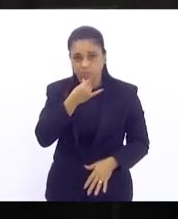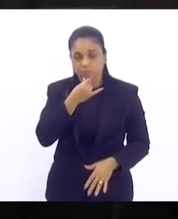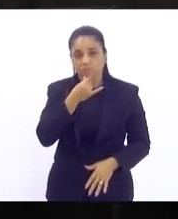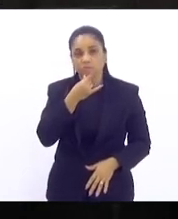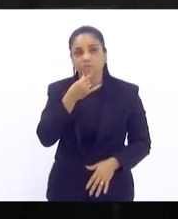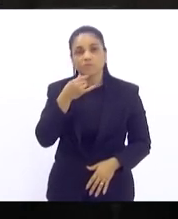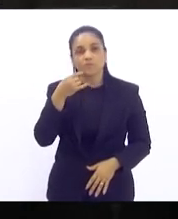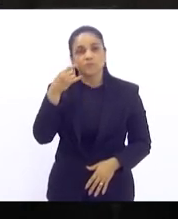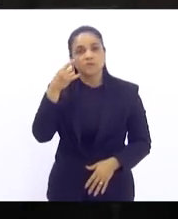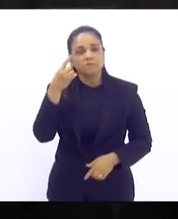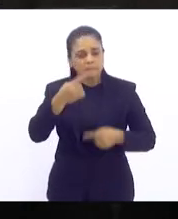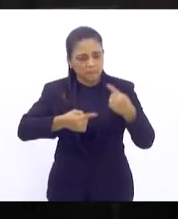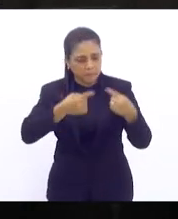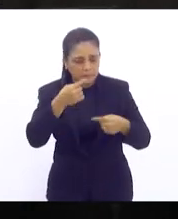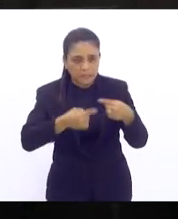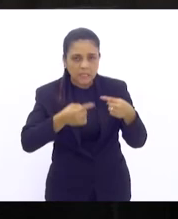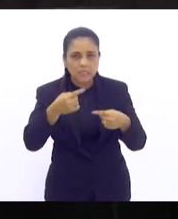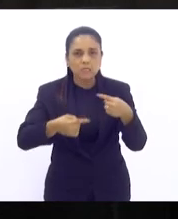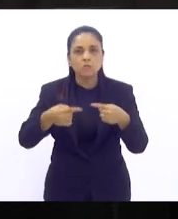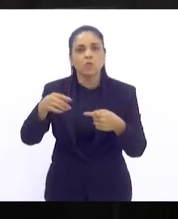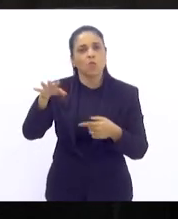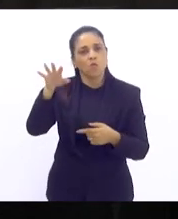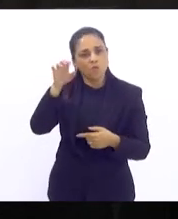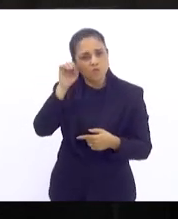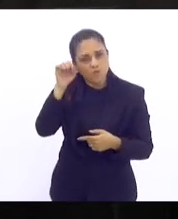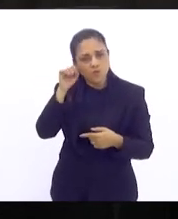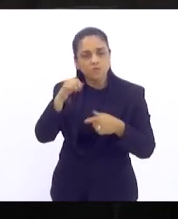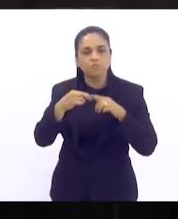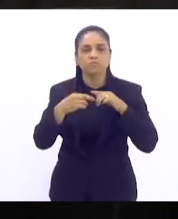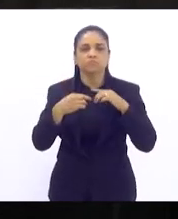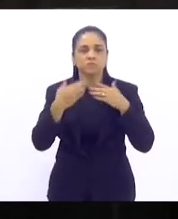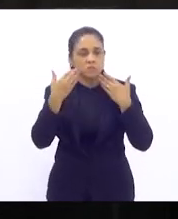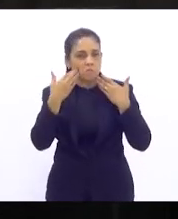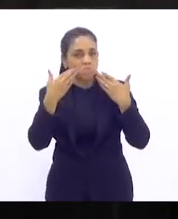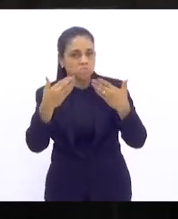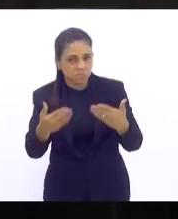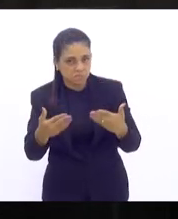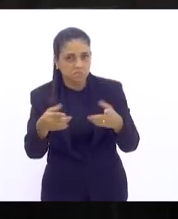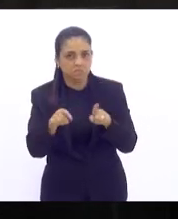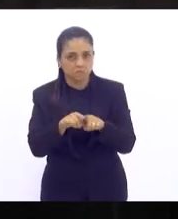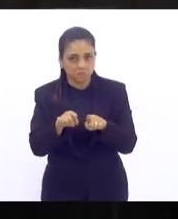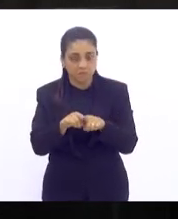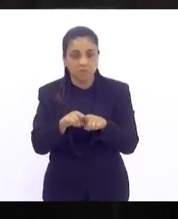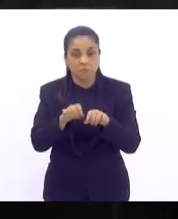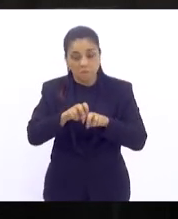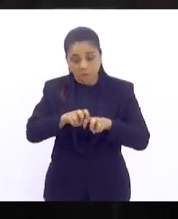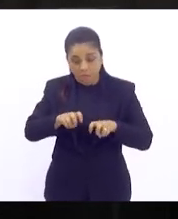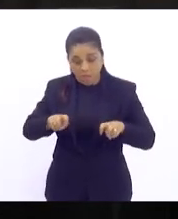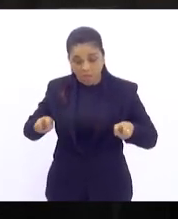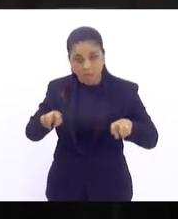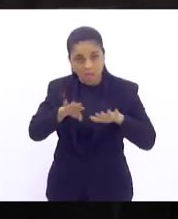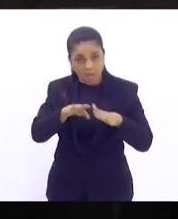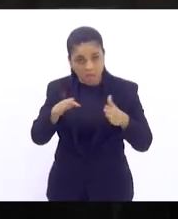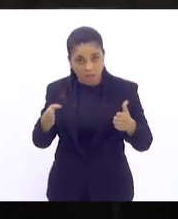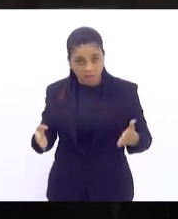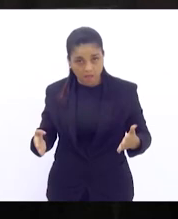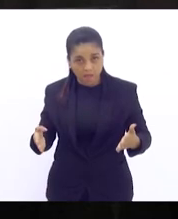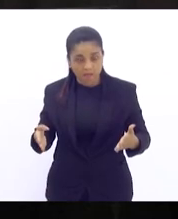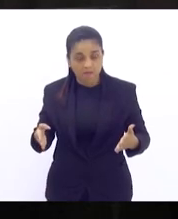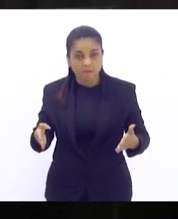por lá debateram ouviram se apresentaram tivemos uma mesa com